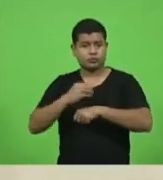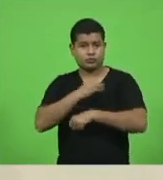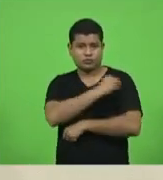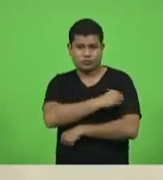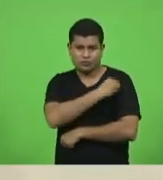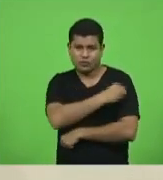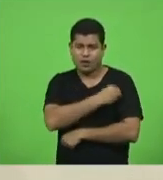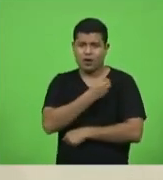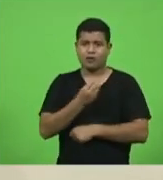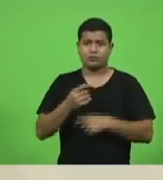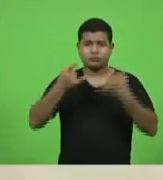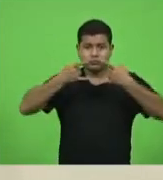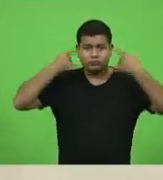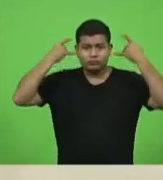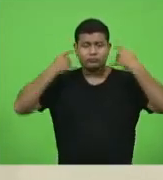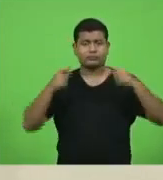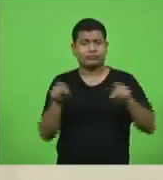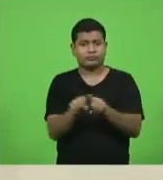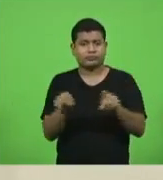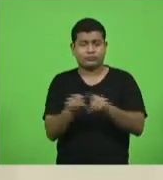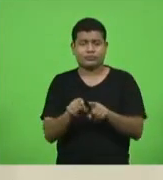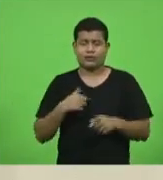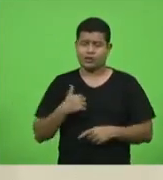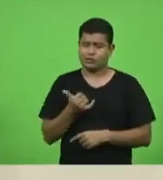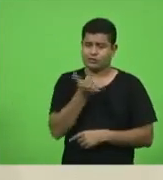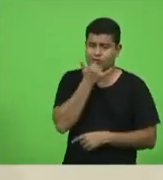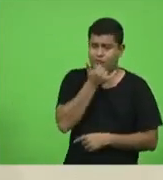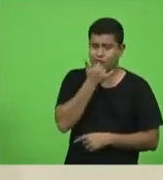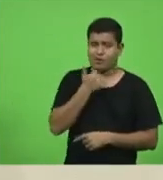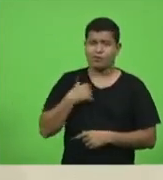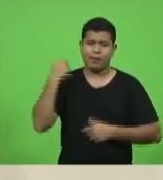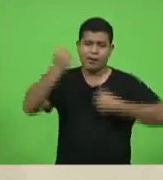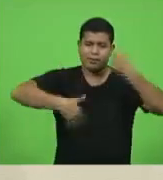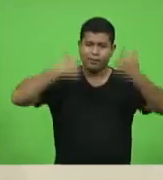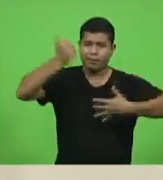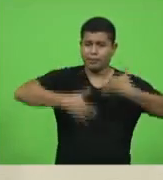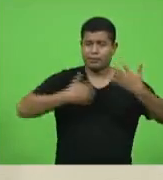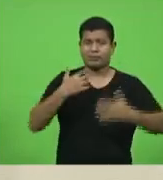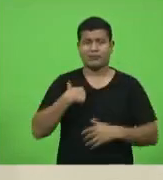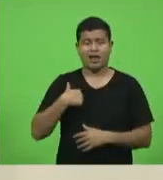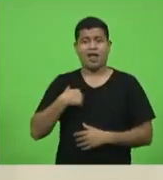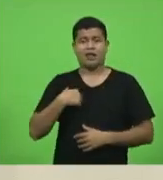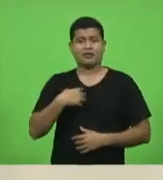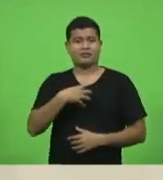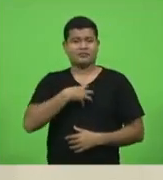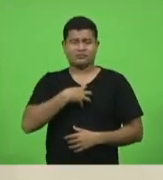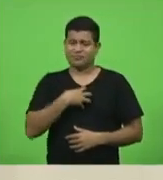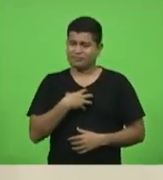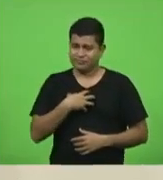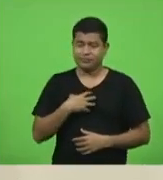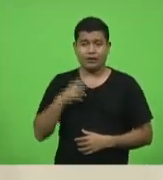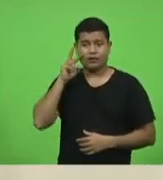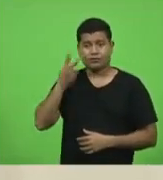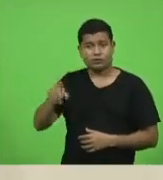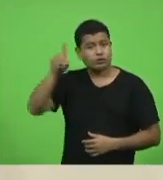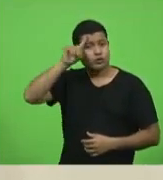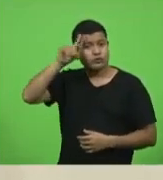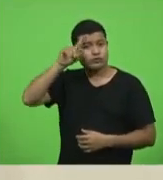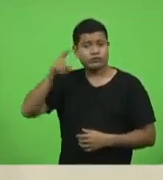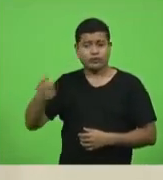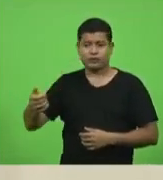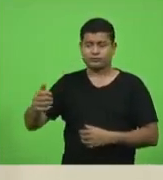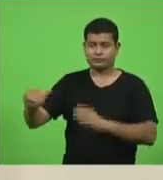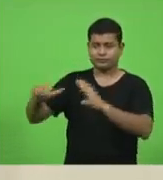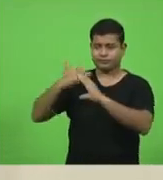Então, desculpem o desabafo, mas eu sou de Chapecó. Eu estou vivendo isso. Todo dia eu recebo uma